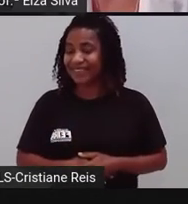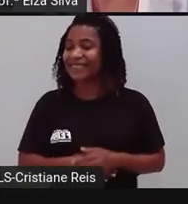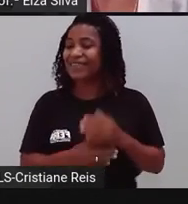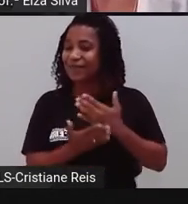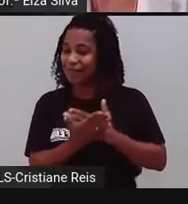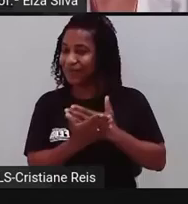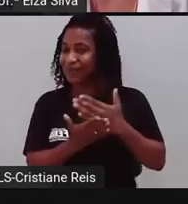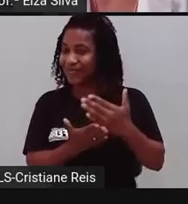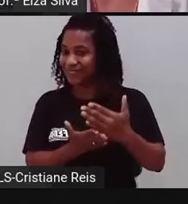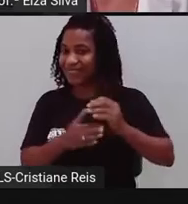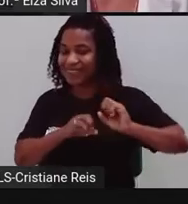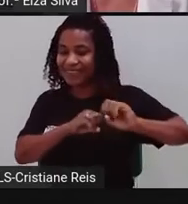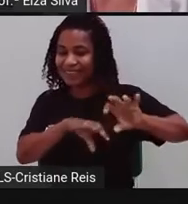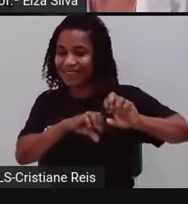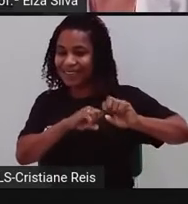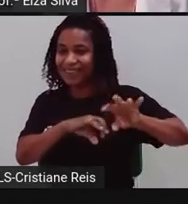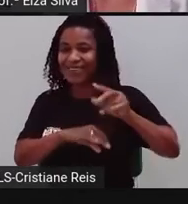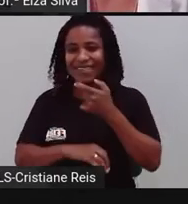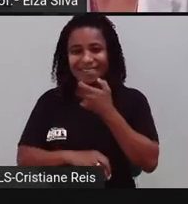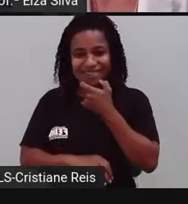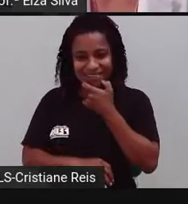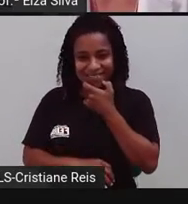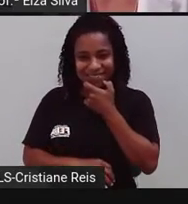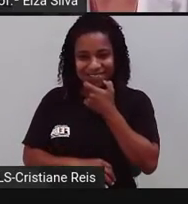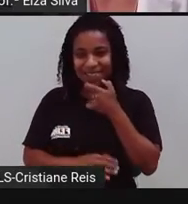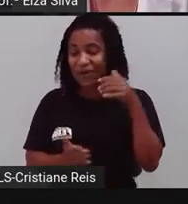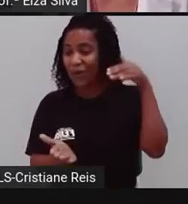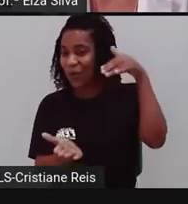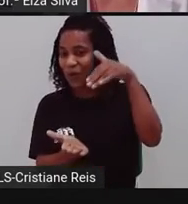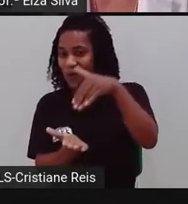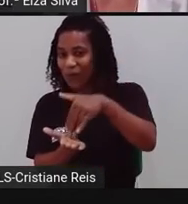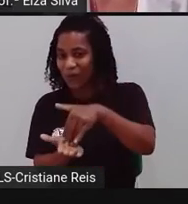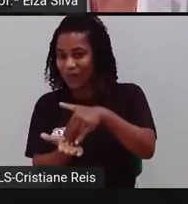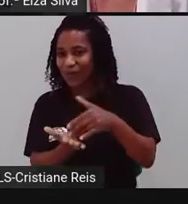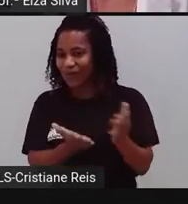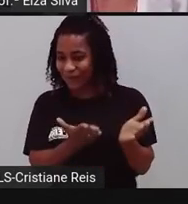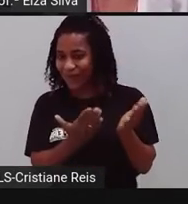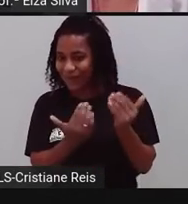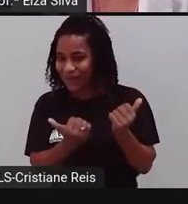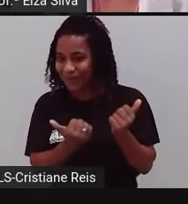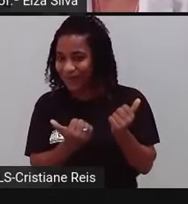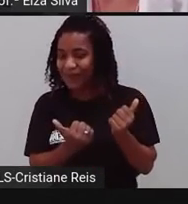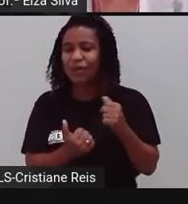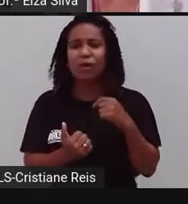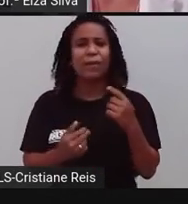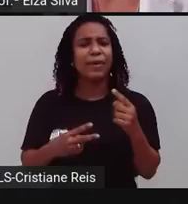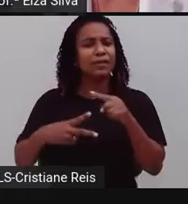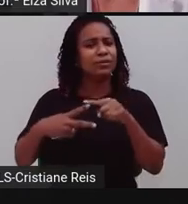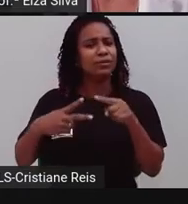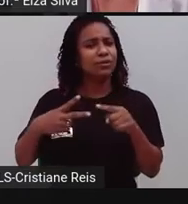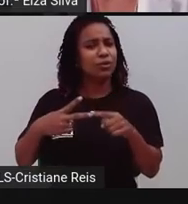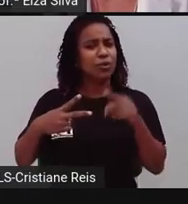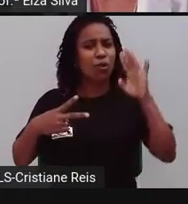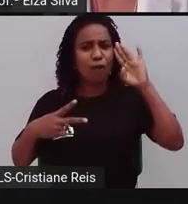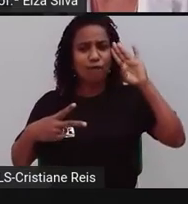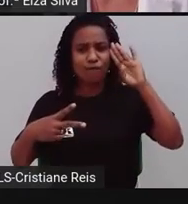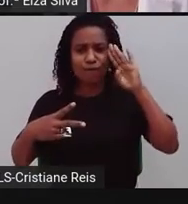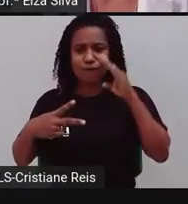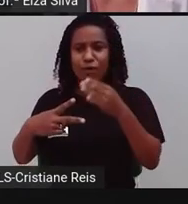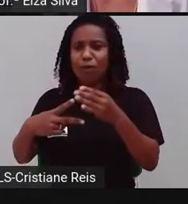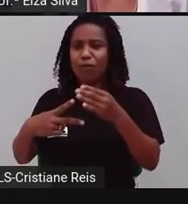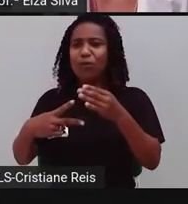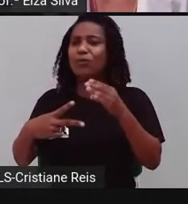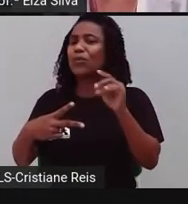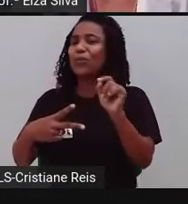vamos começar a nossa última aula, a nossa última aula de inglês. E o que é nós vamos falar, né? Sobre o que é que nós vamos